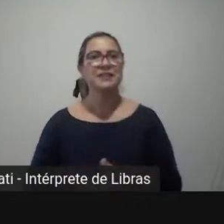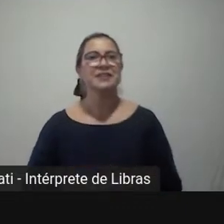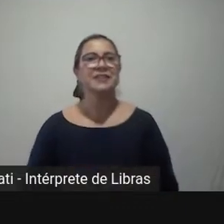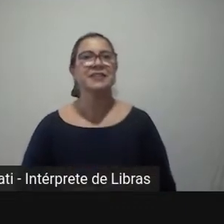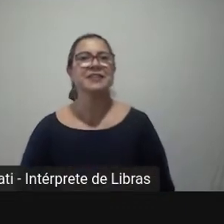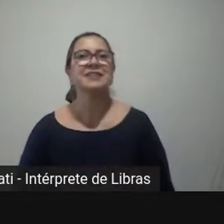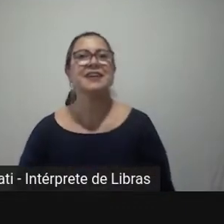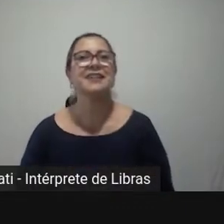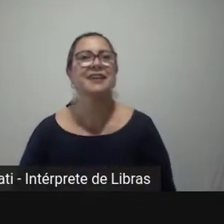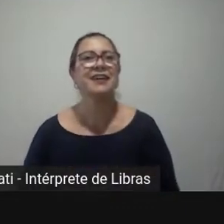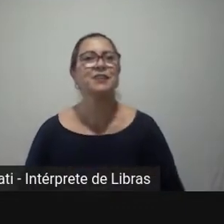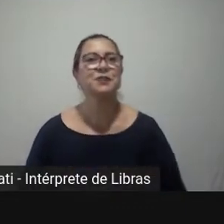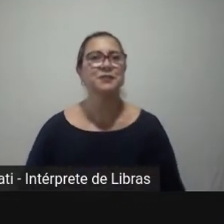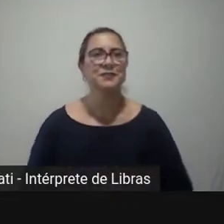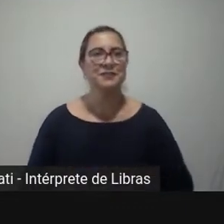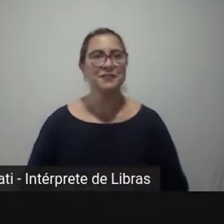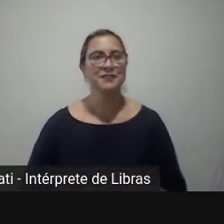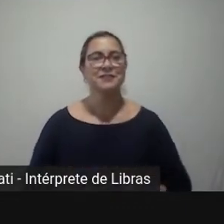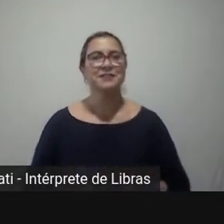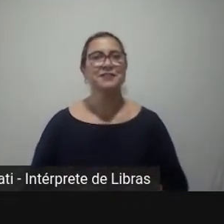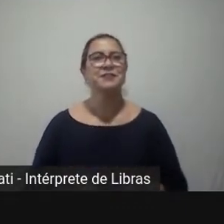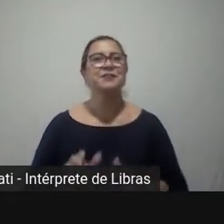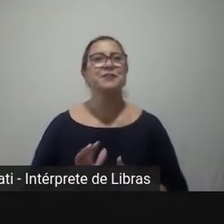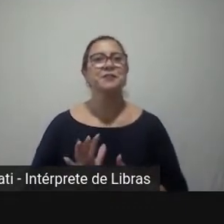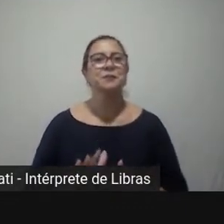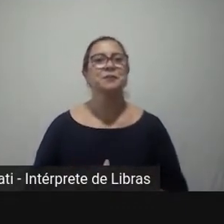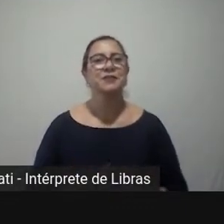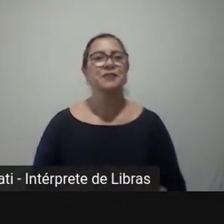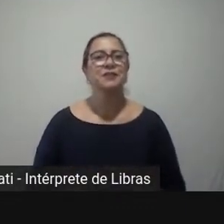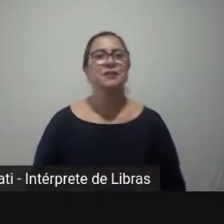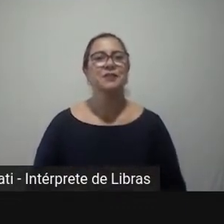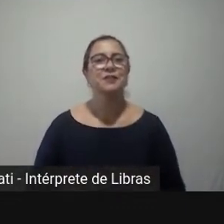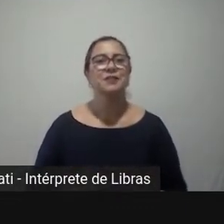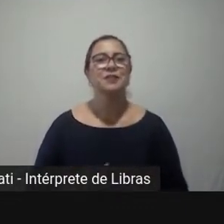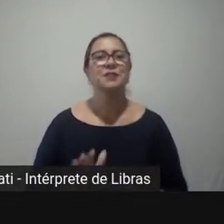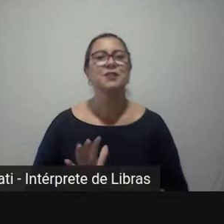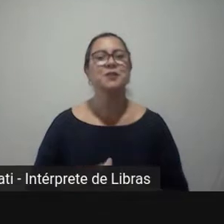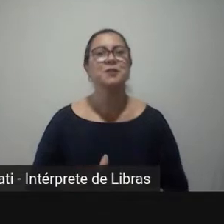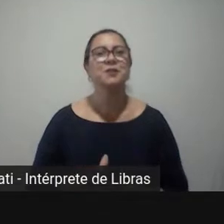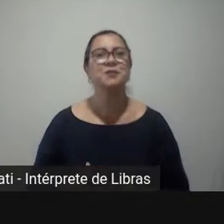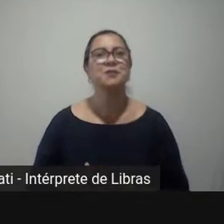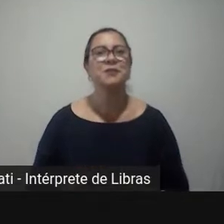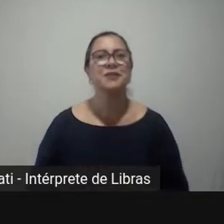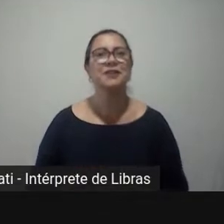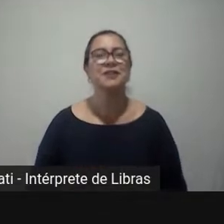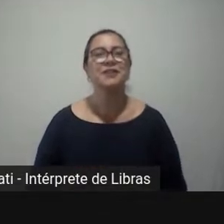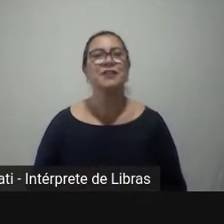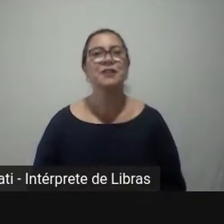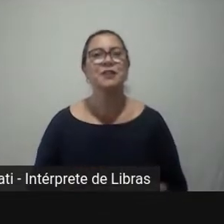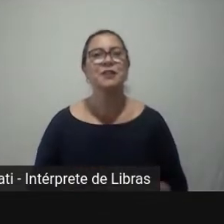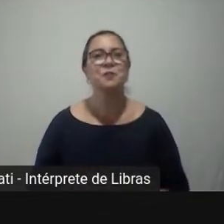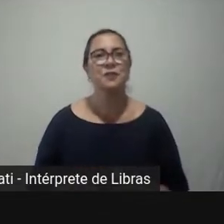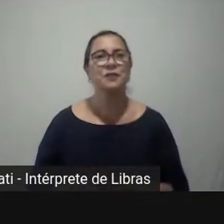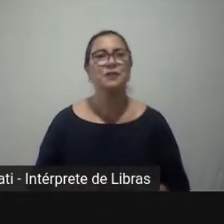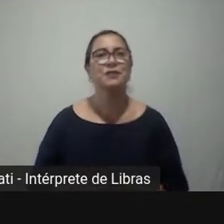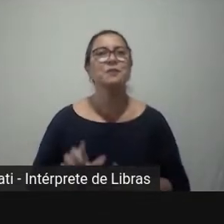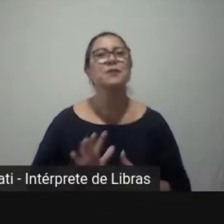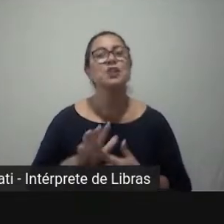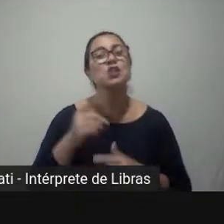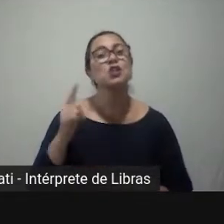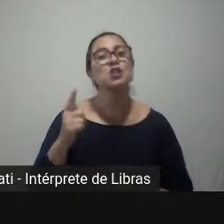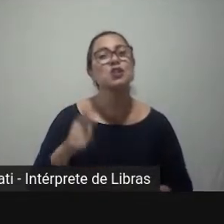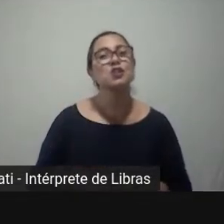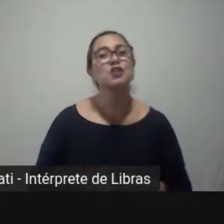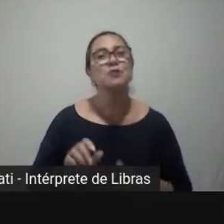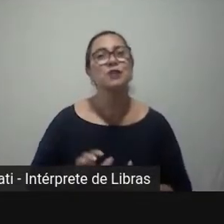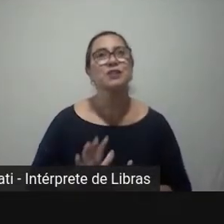revisão bibliográfica que eu vou dar destaque aqui hoje para vocês. A revisão bibliográfica, essa revisão bibliográfica contemplou tanto